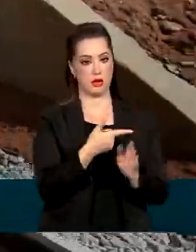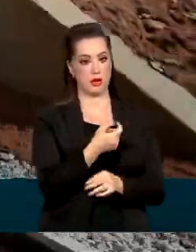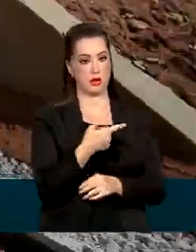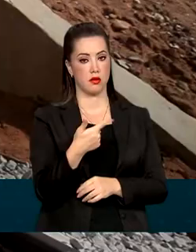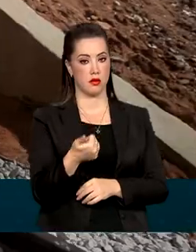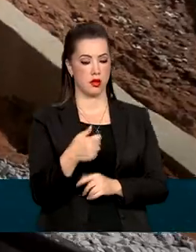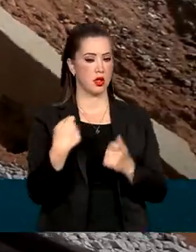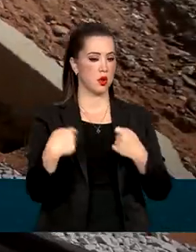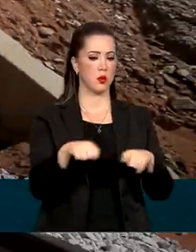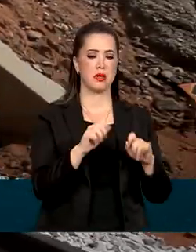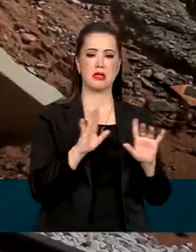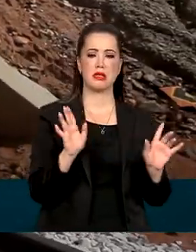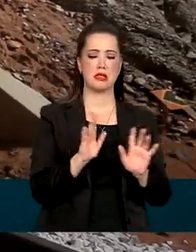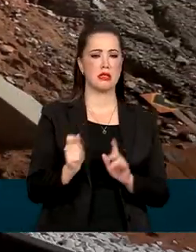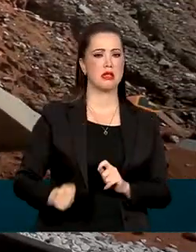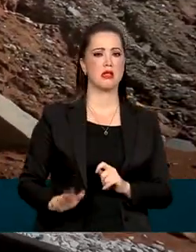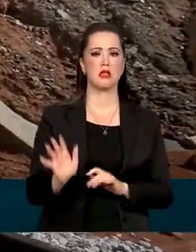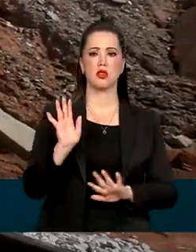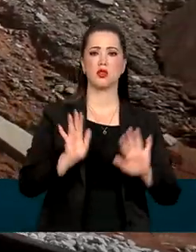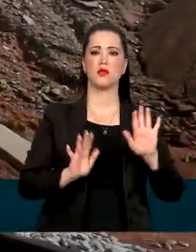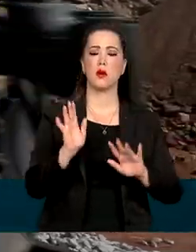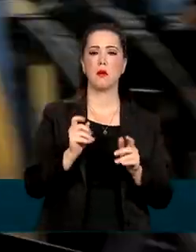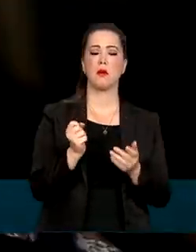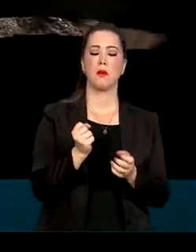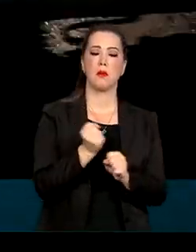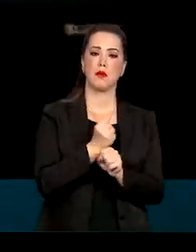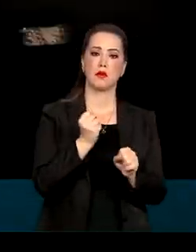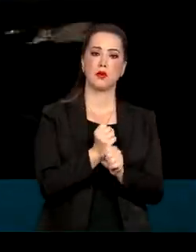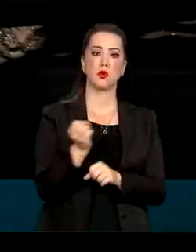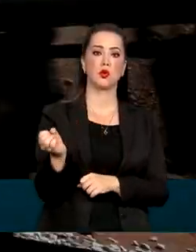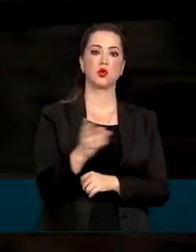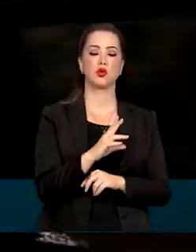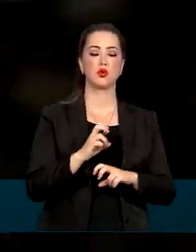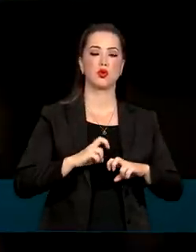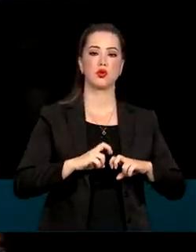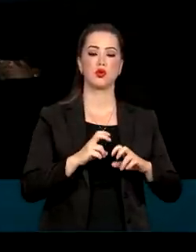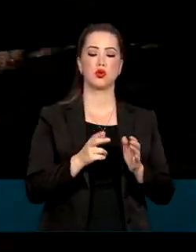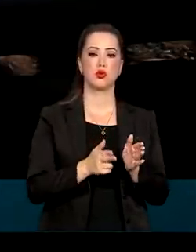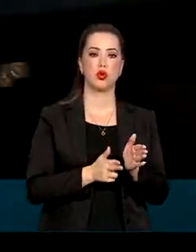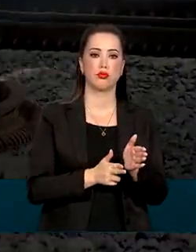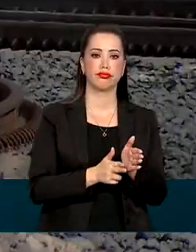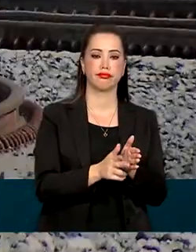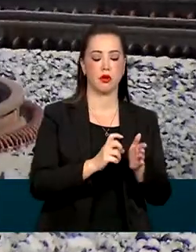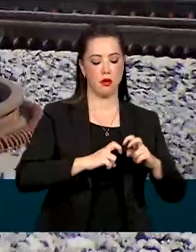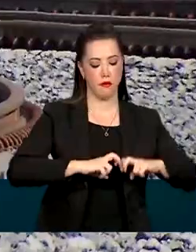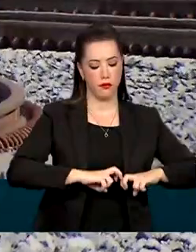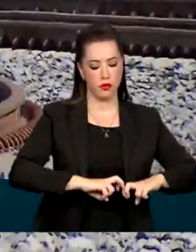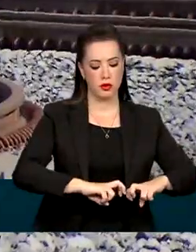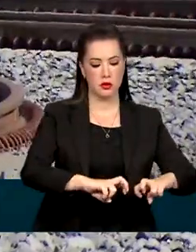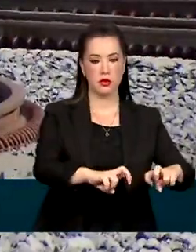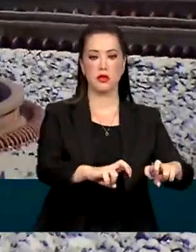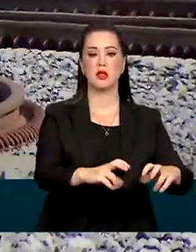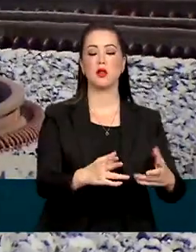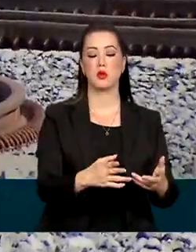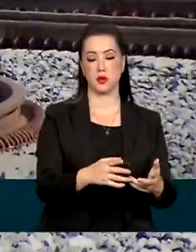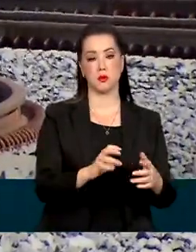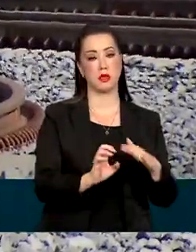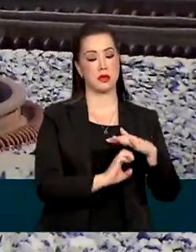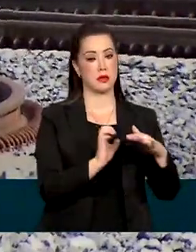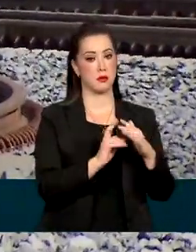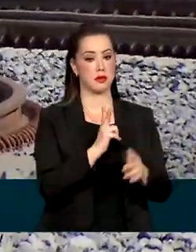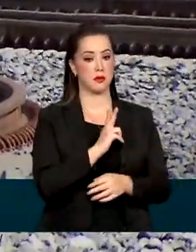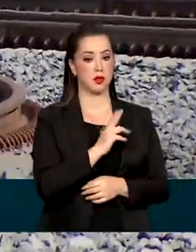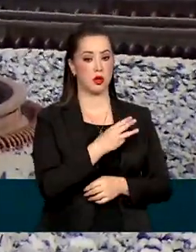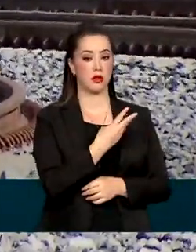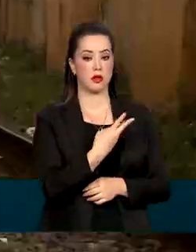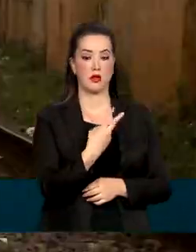dispensa a necessidade de leilões para a construção de novos trilhos pelo setor privado. No total, 32 contratos foram